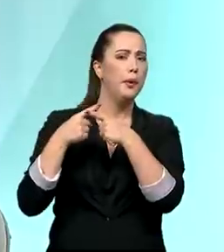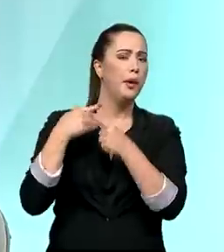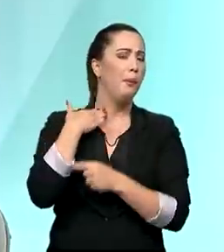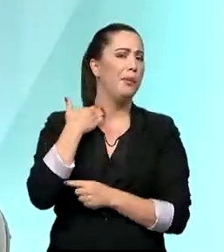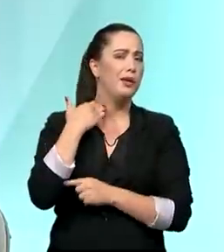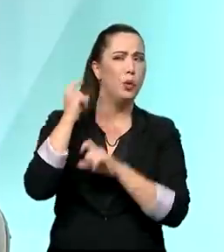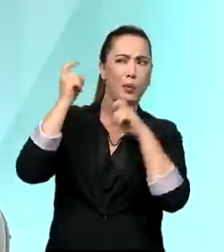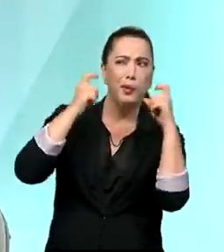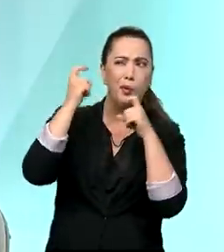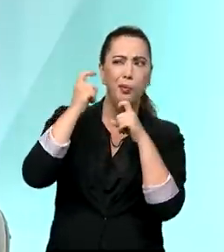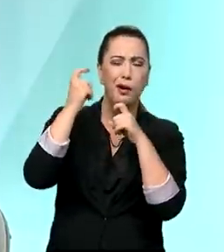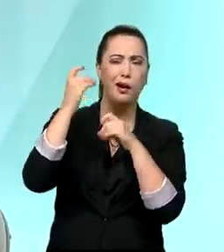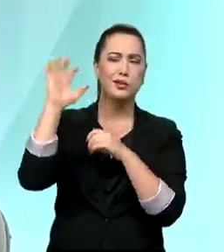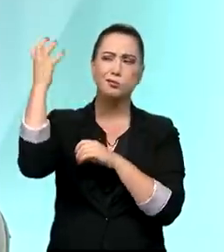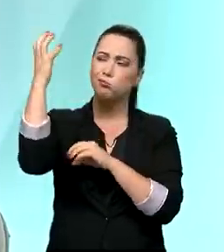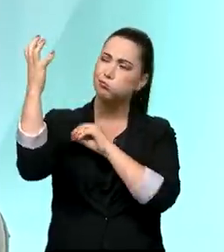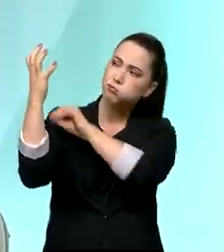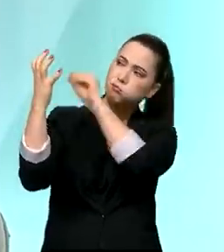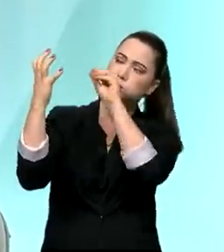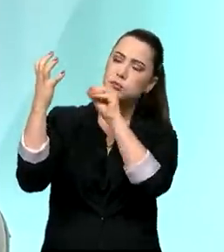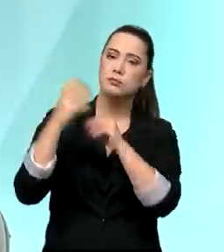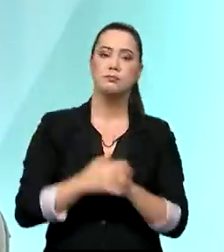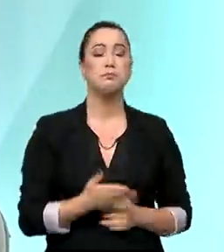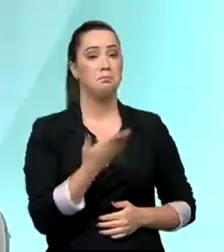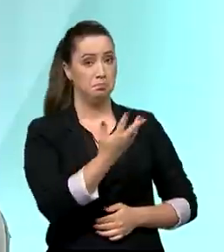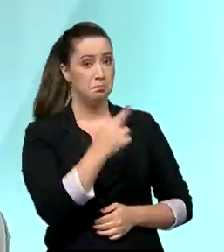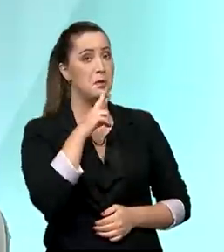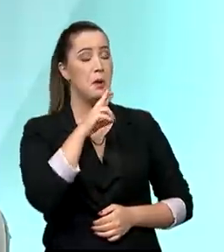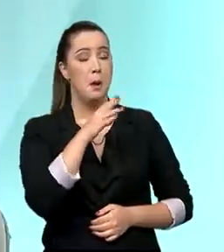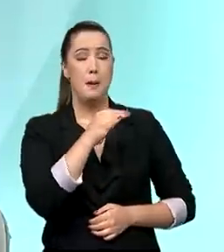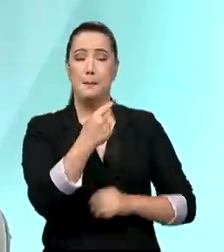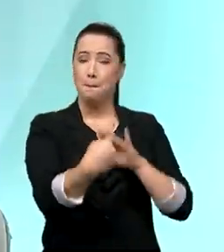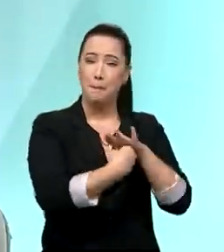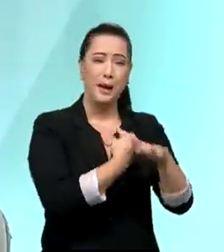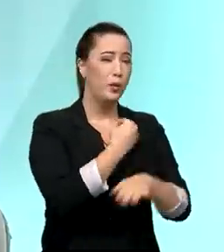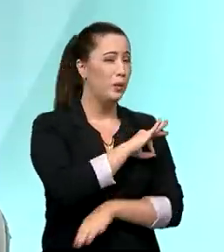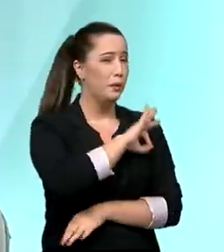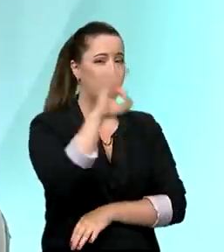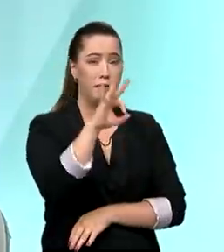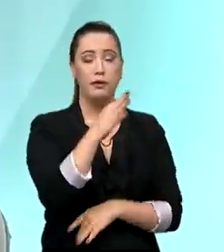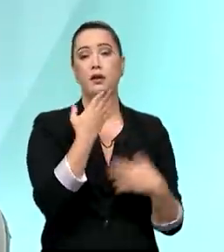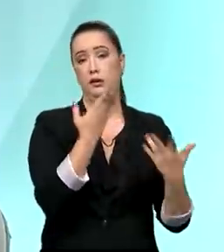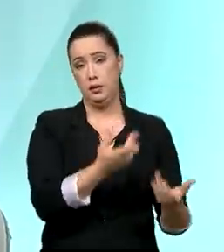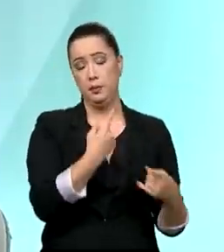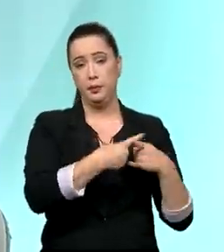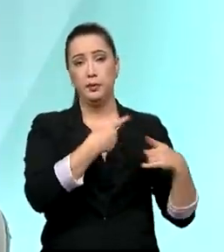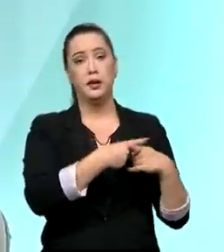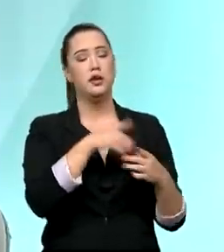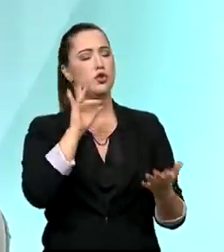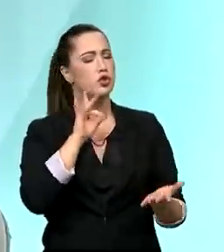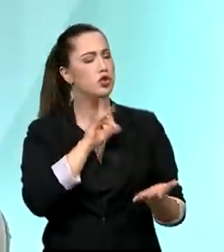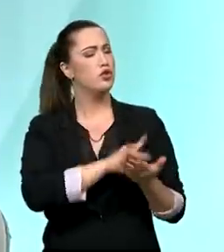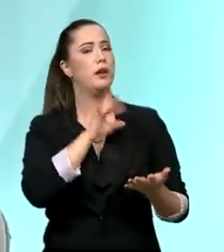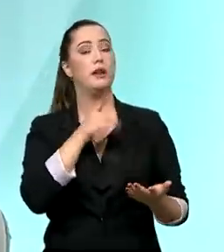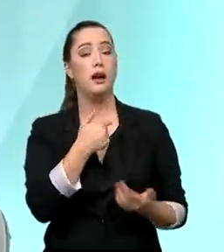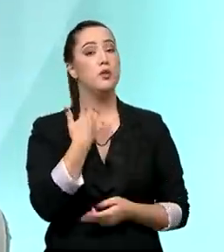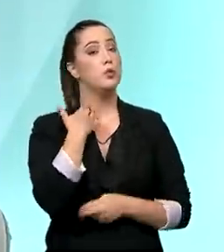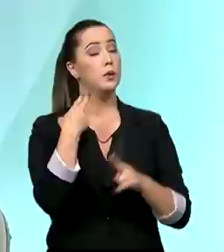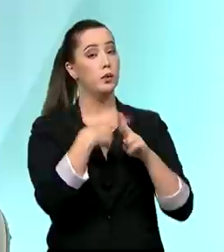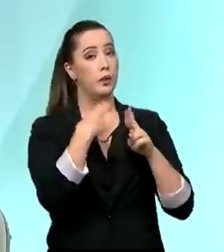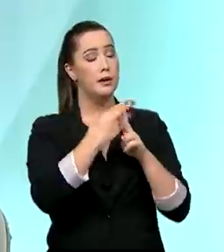Uma excelente pergunta. De fato, a Caixa é o banco com maior investimento ambiental, são